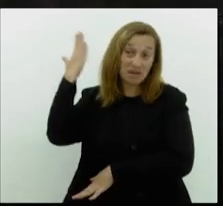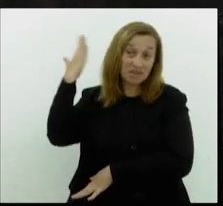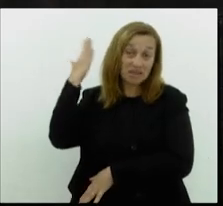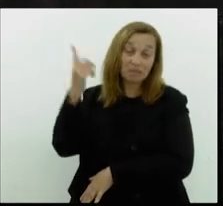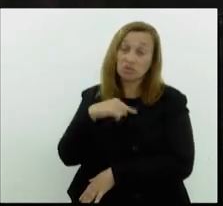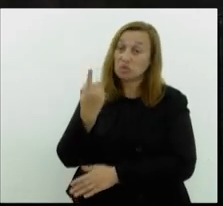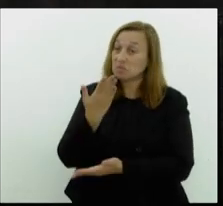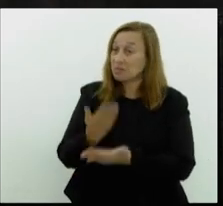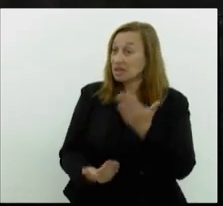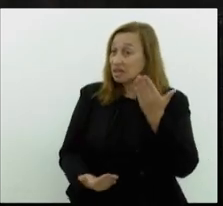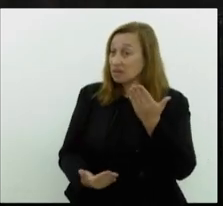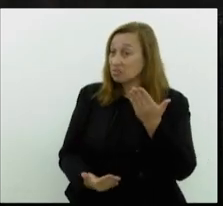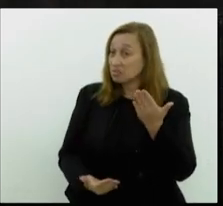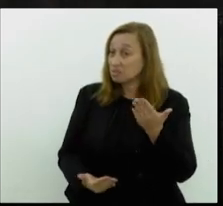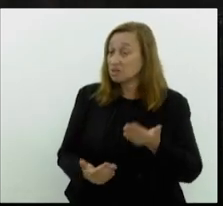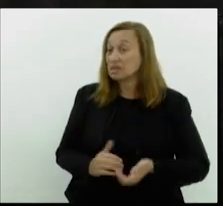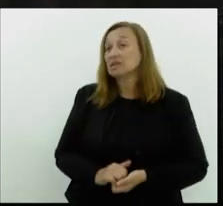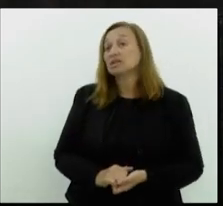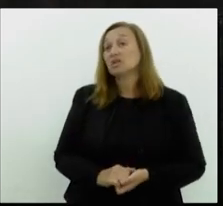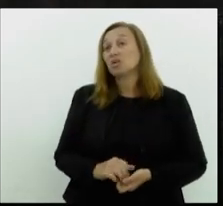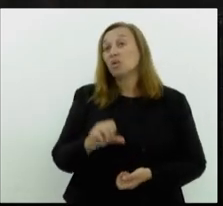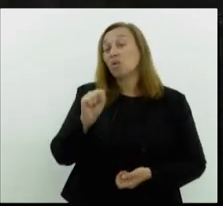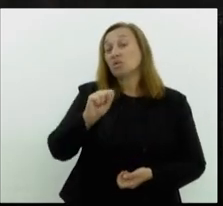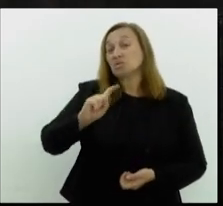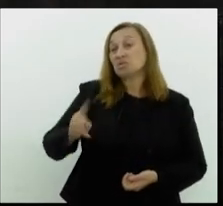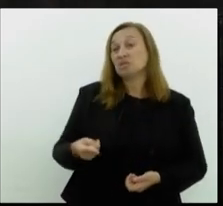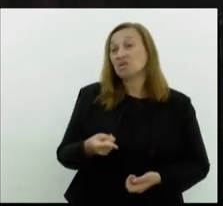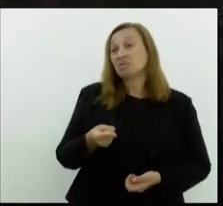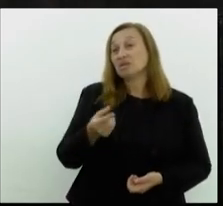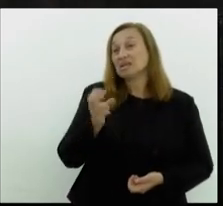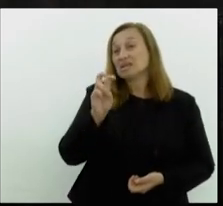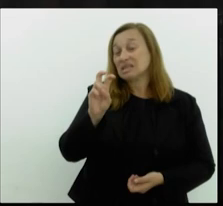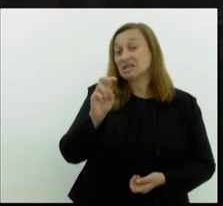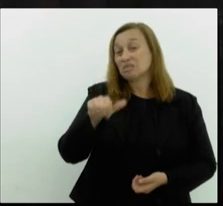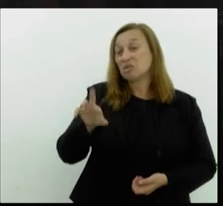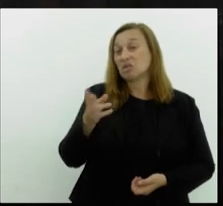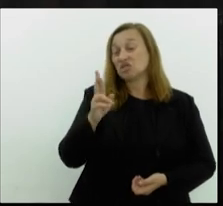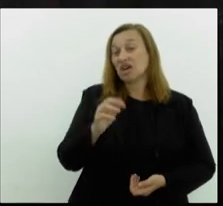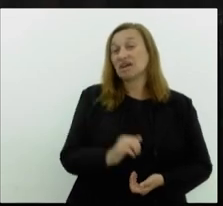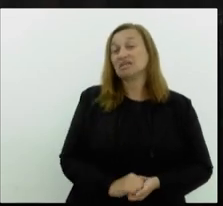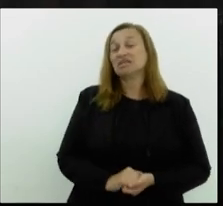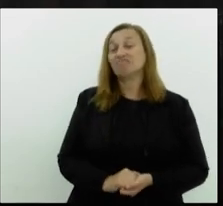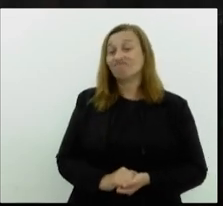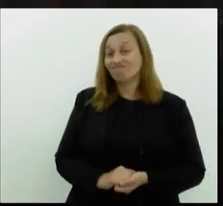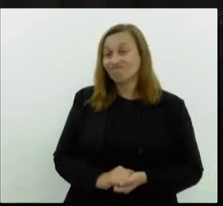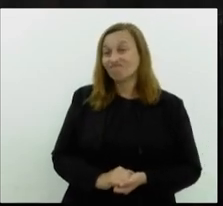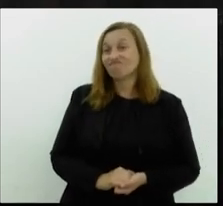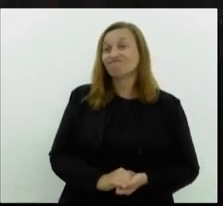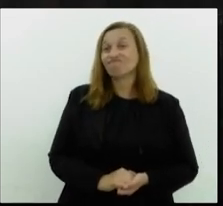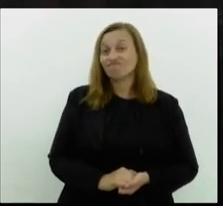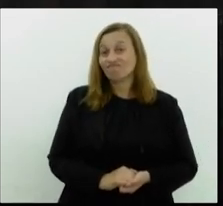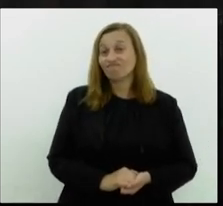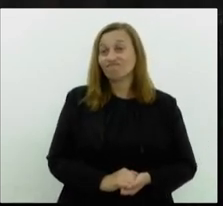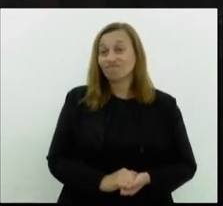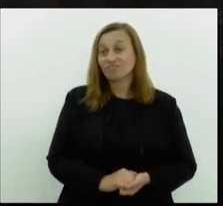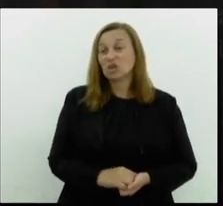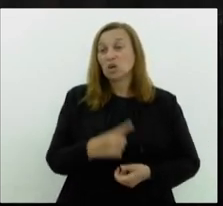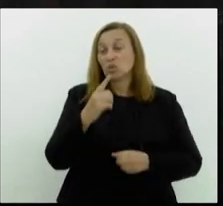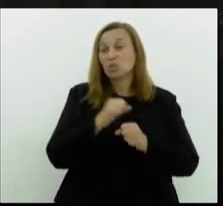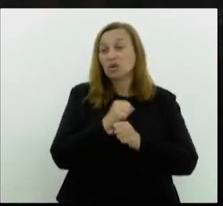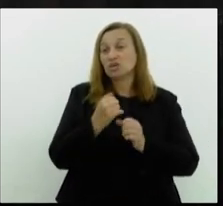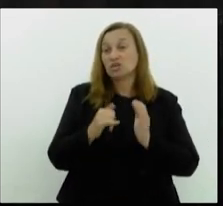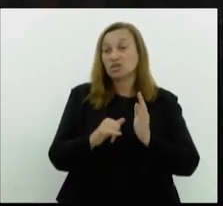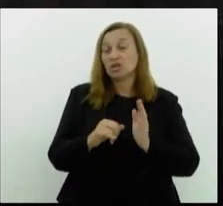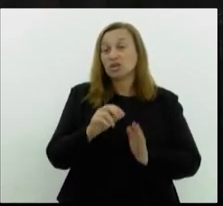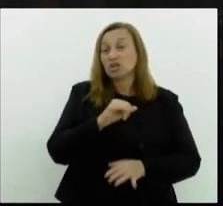perdemos 8,5 bilhões de reais perfazendo um ano de julho a